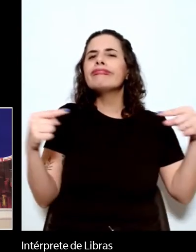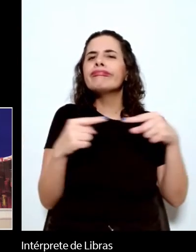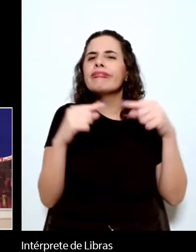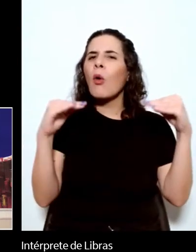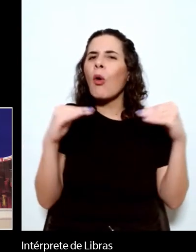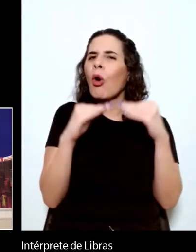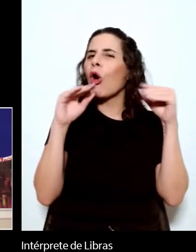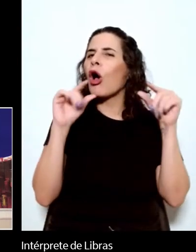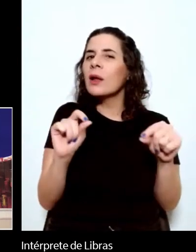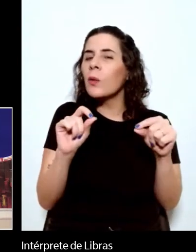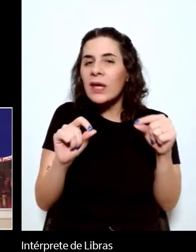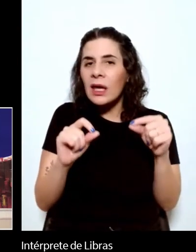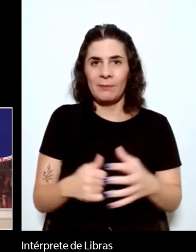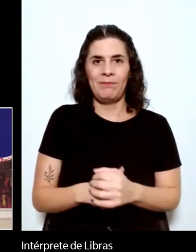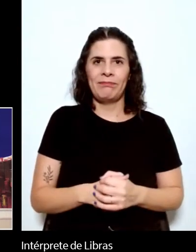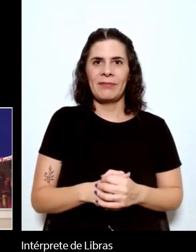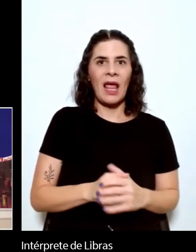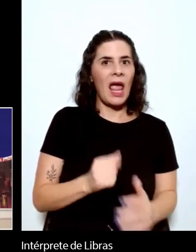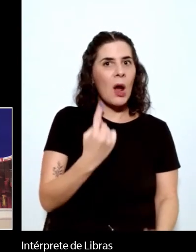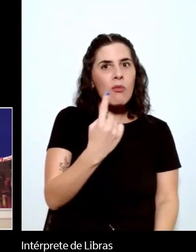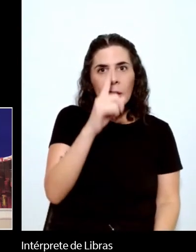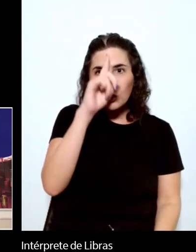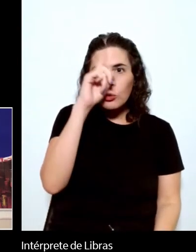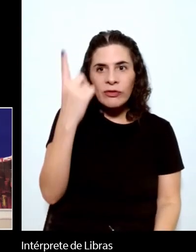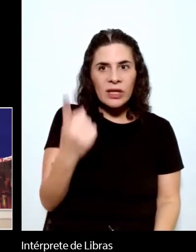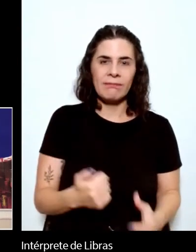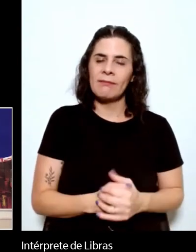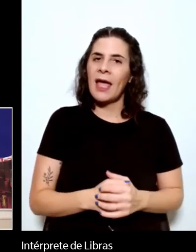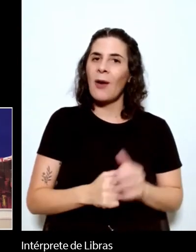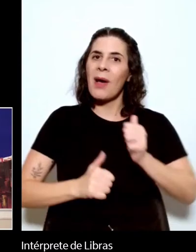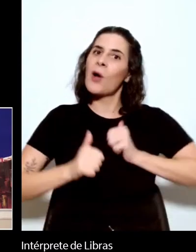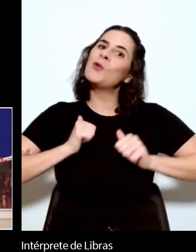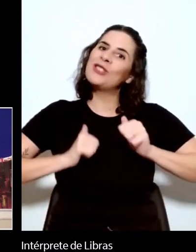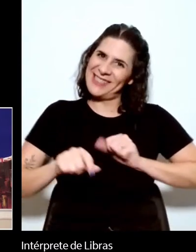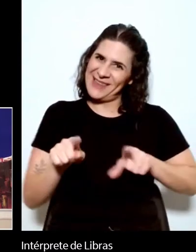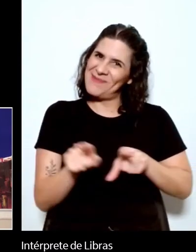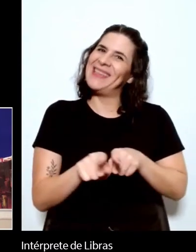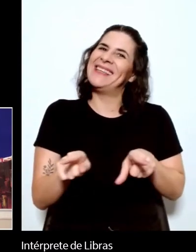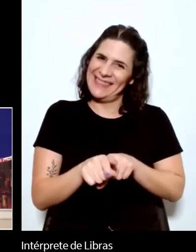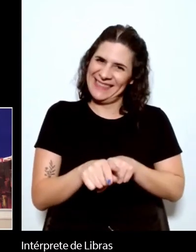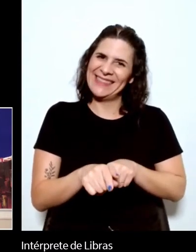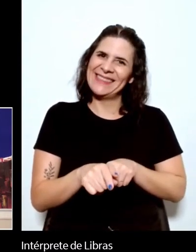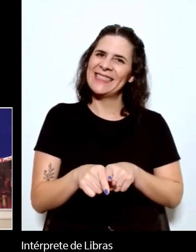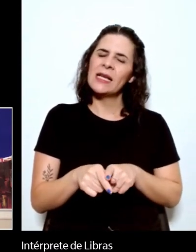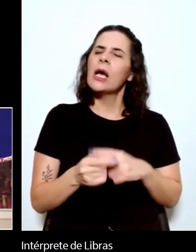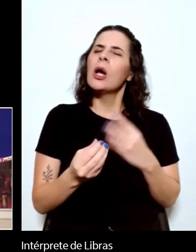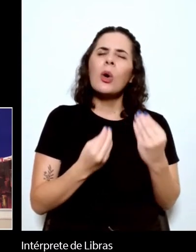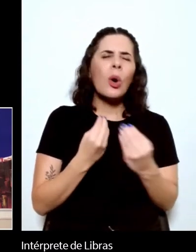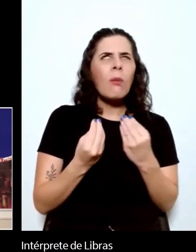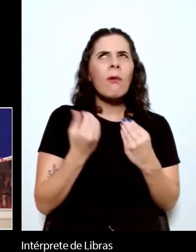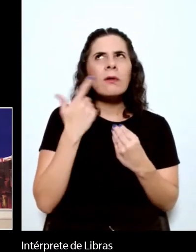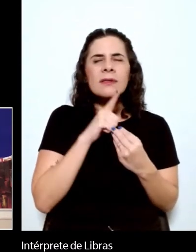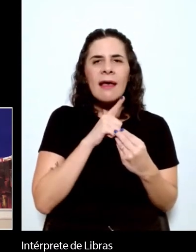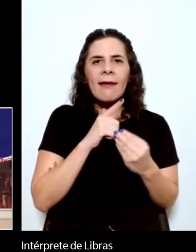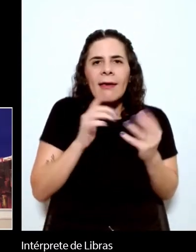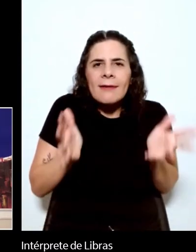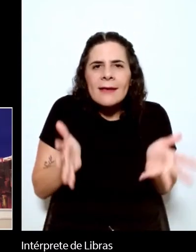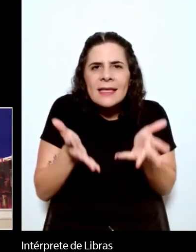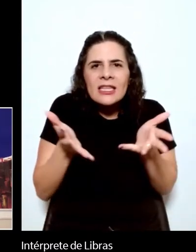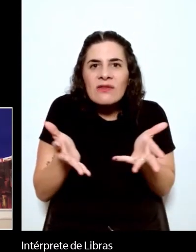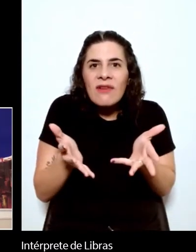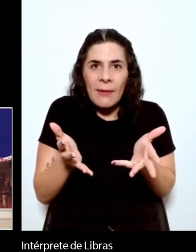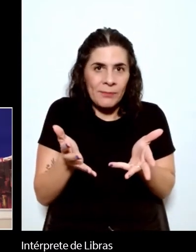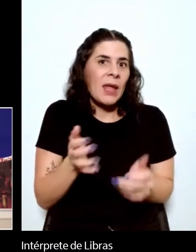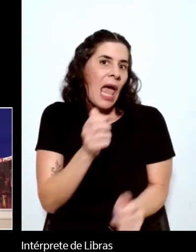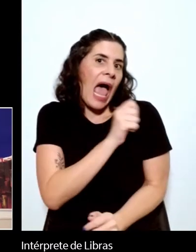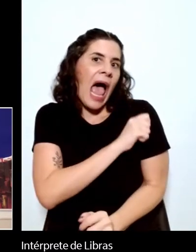incomum é uma dúvida que não deixa de ser uma angústia. Isto é, como tornar o aluno e a aluna estrangeiros